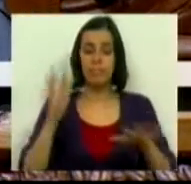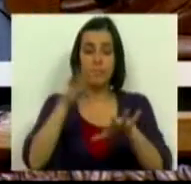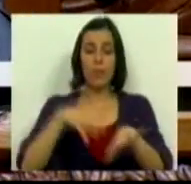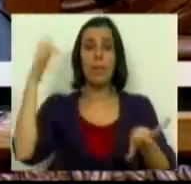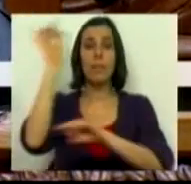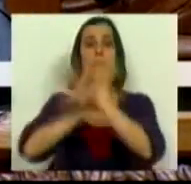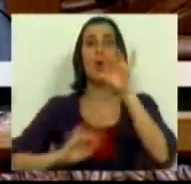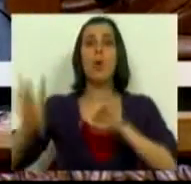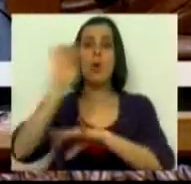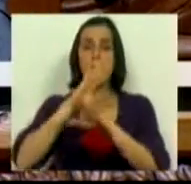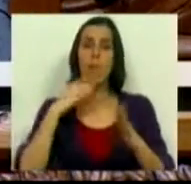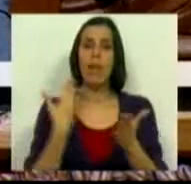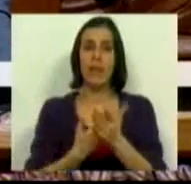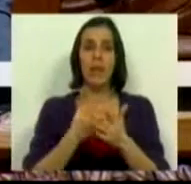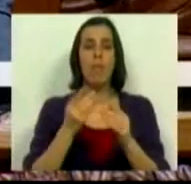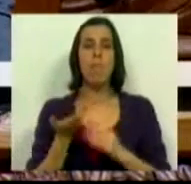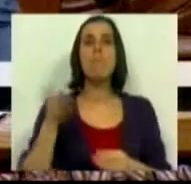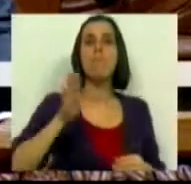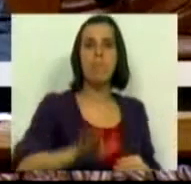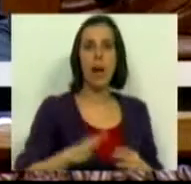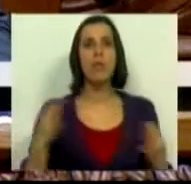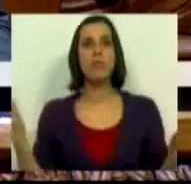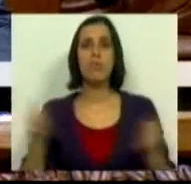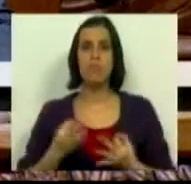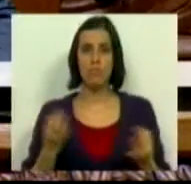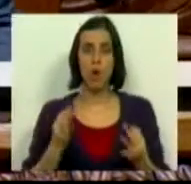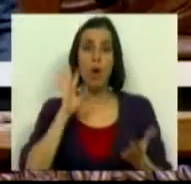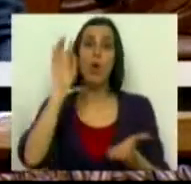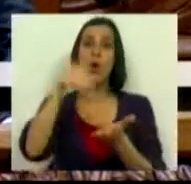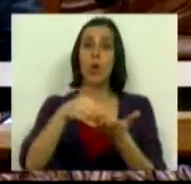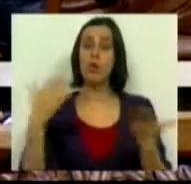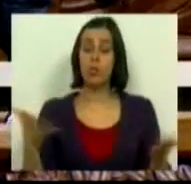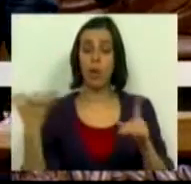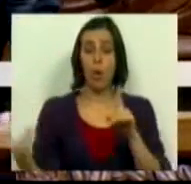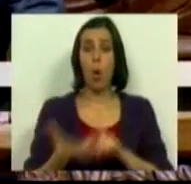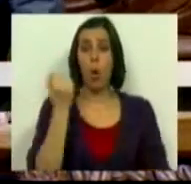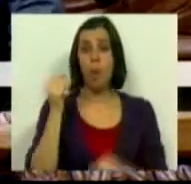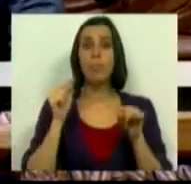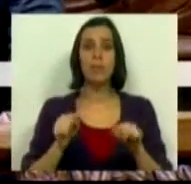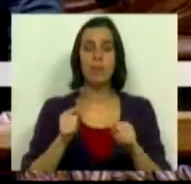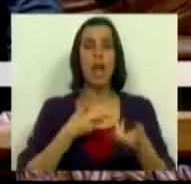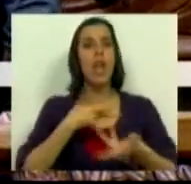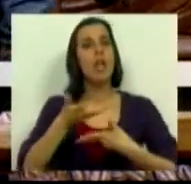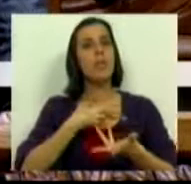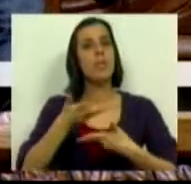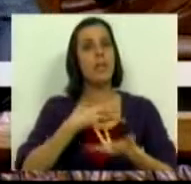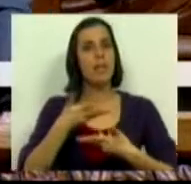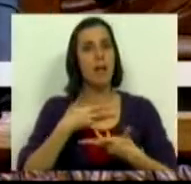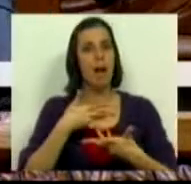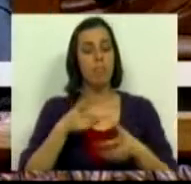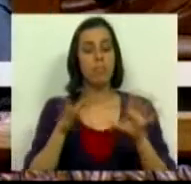Parlamento Europeu deu um passo em frente. O resultado obtido na negociação